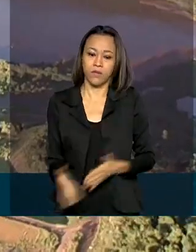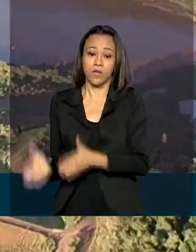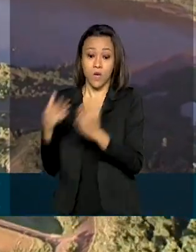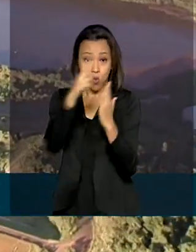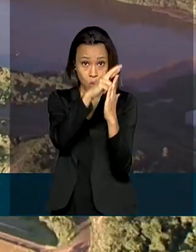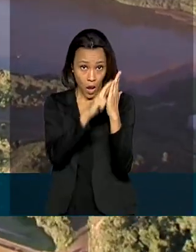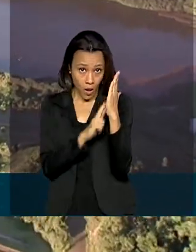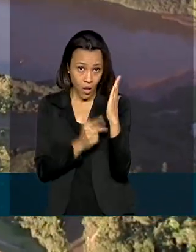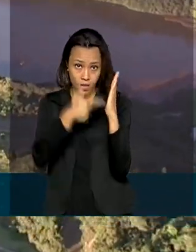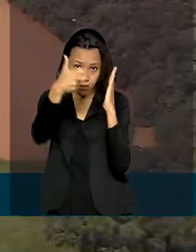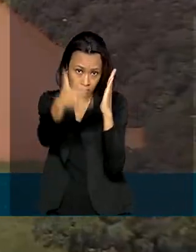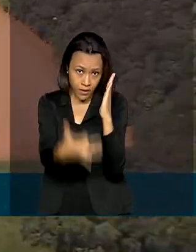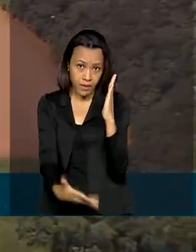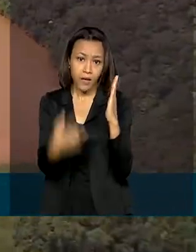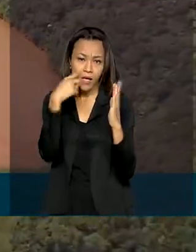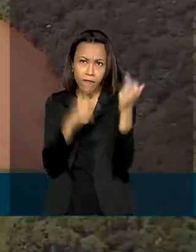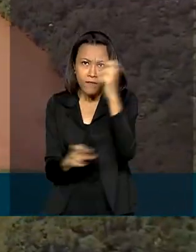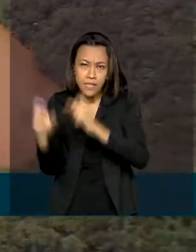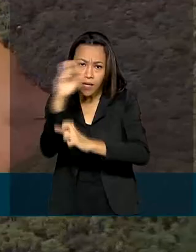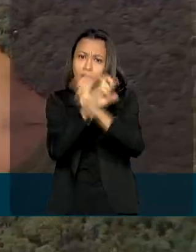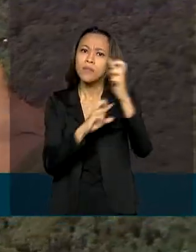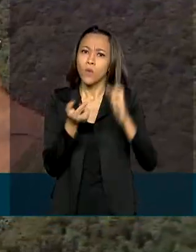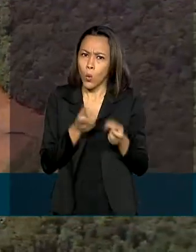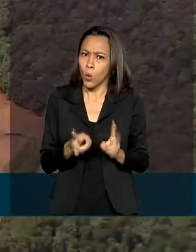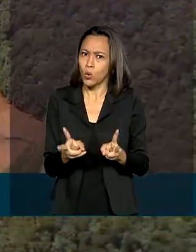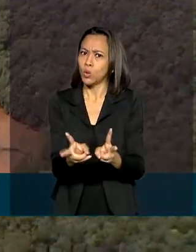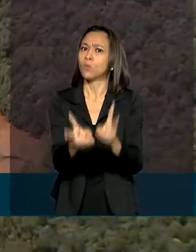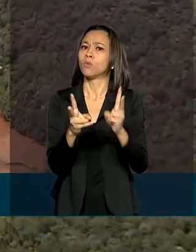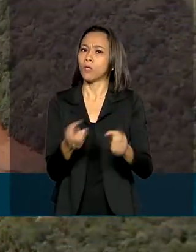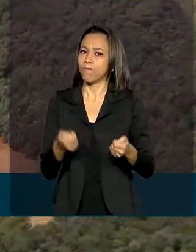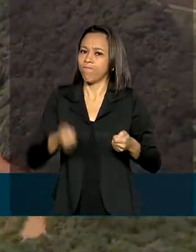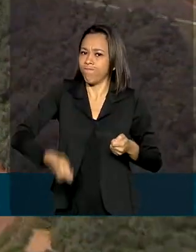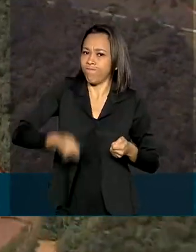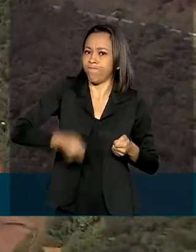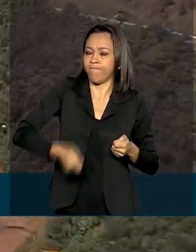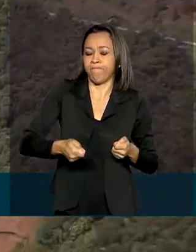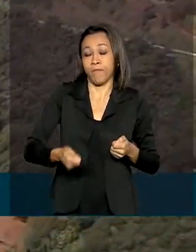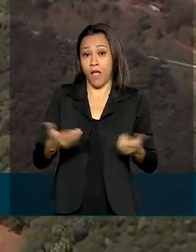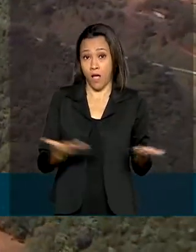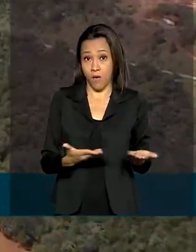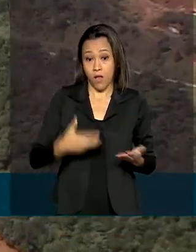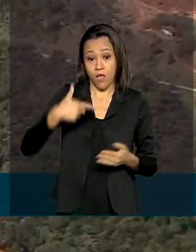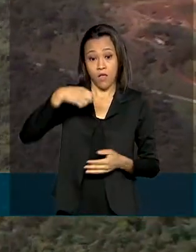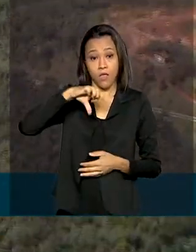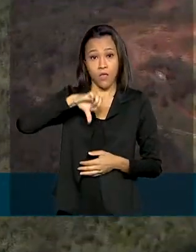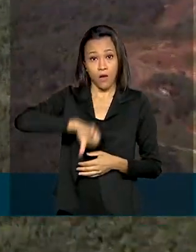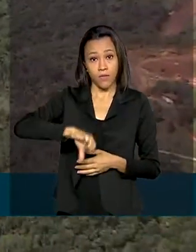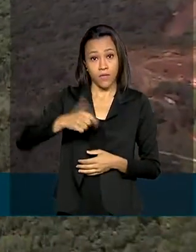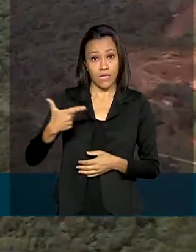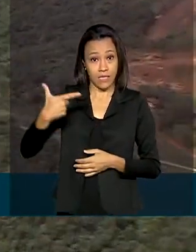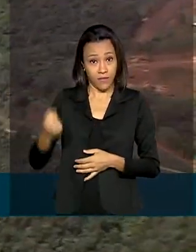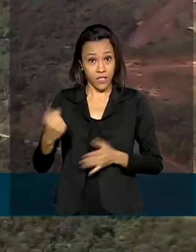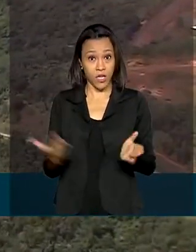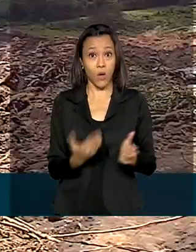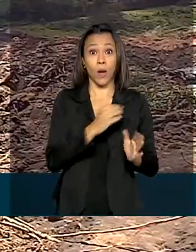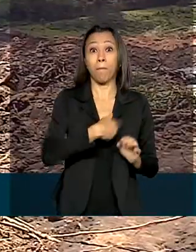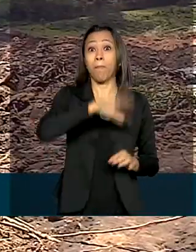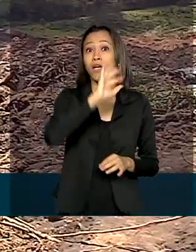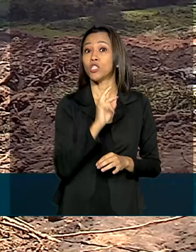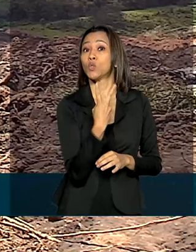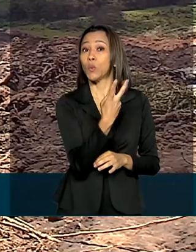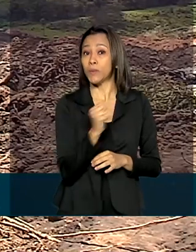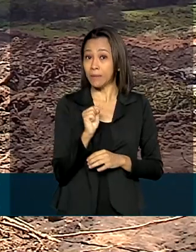ações de fiscalização cresceram em relação ao ano anterior. Passaram de 920 para mais de 2 mil,